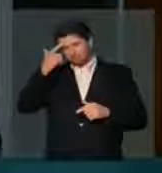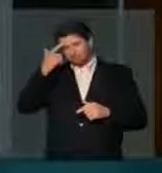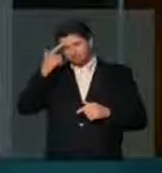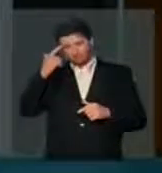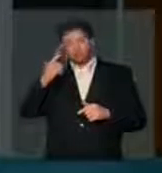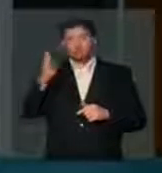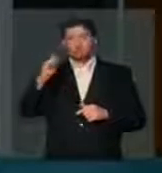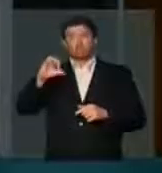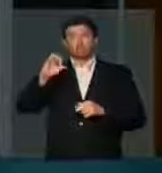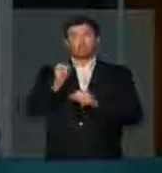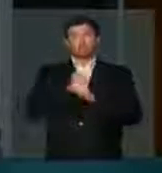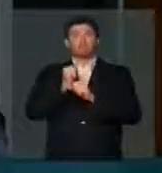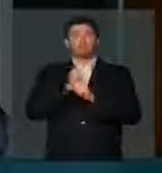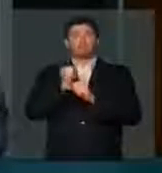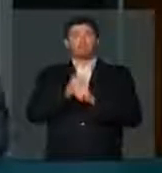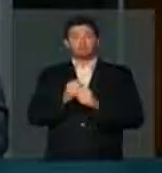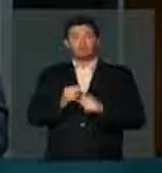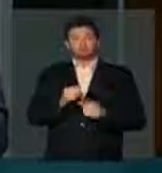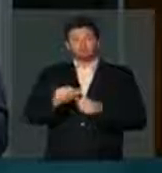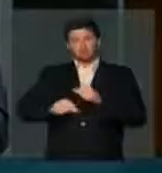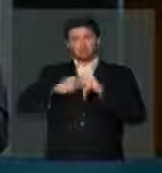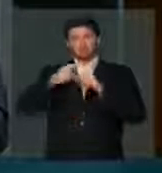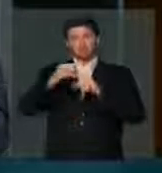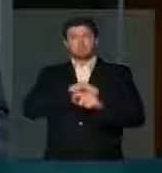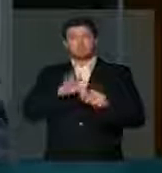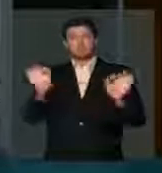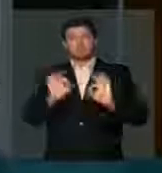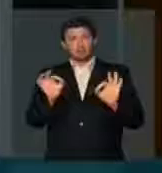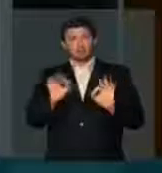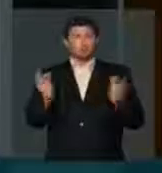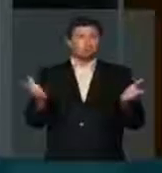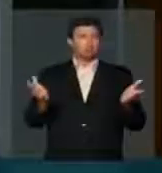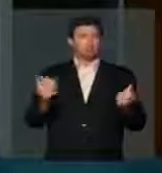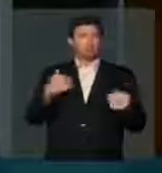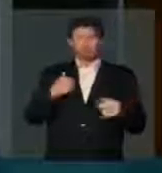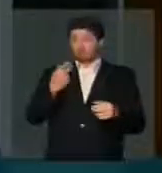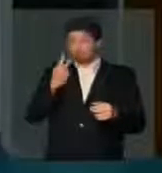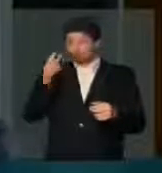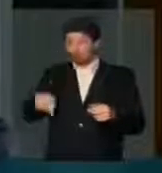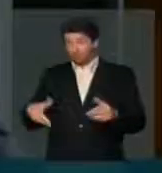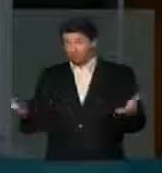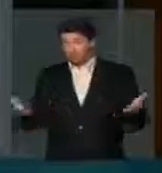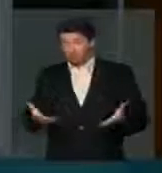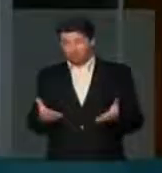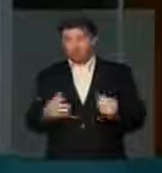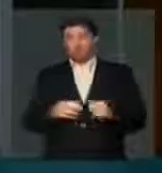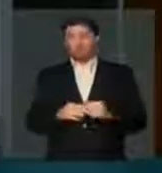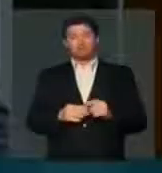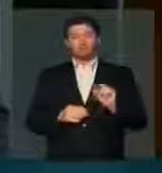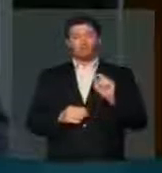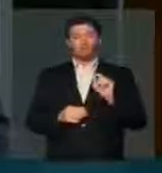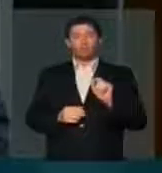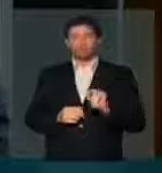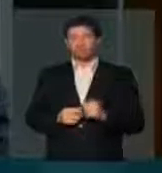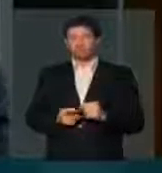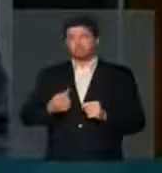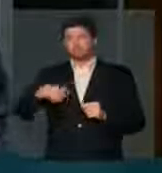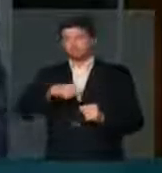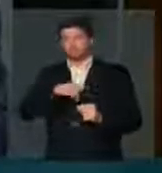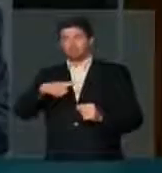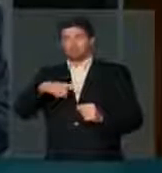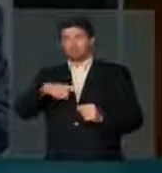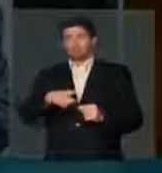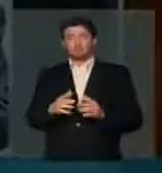mais de nove anos sem ter reajuste. Quero dizer aqui agora, senhor presidente, que nós temos